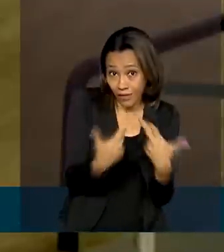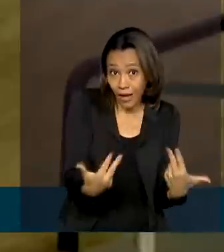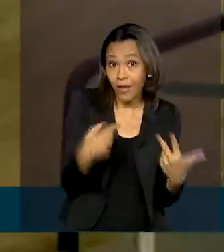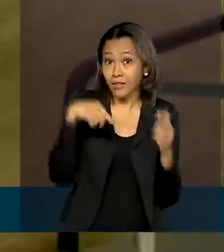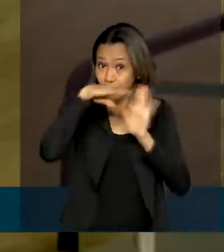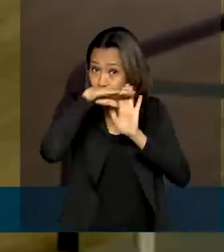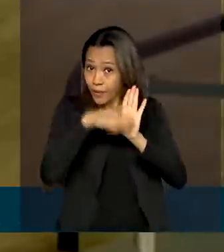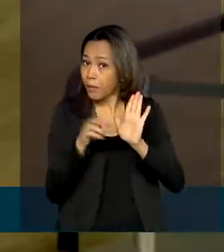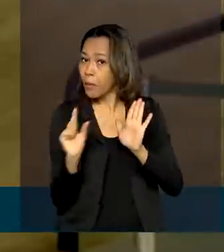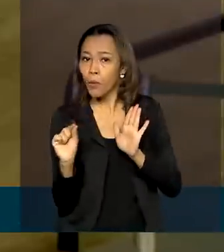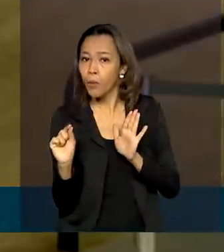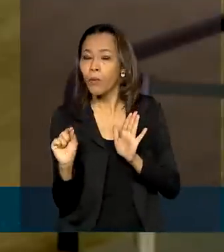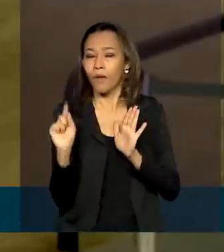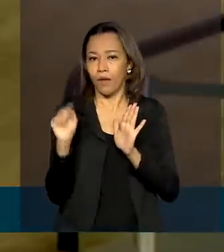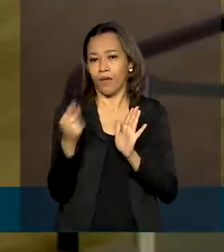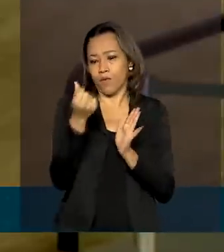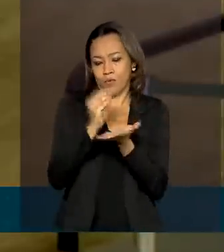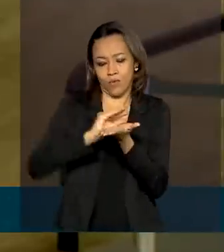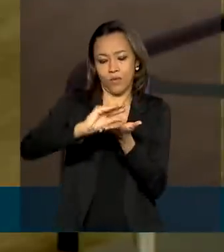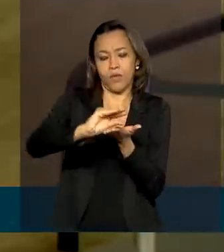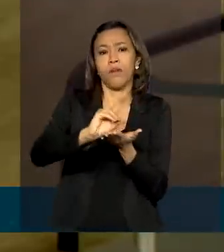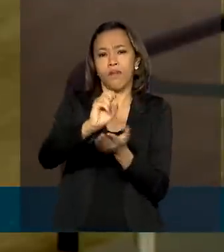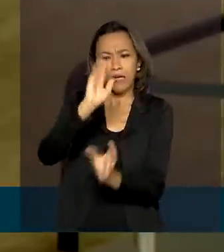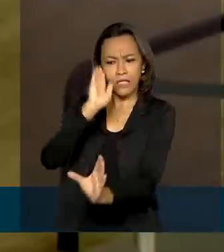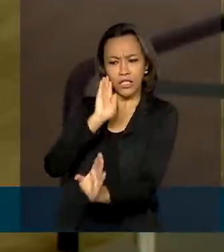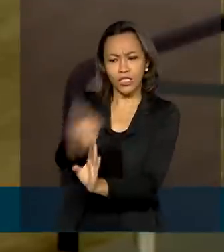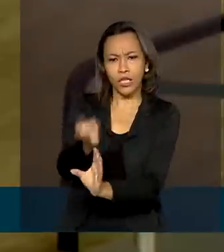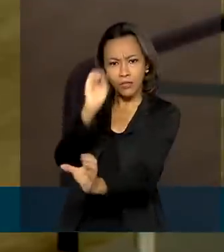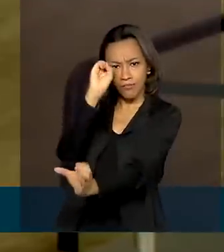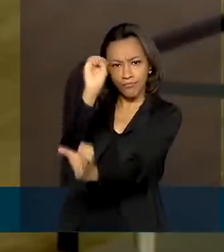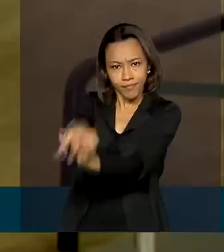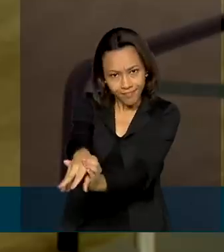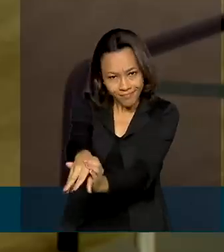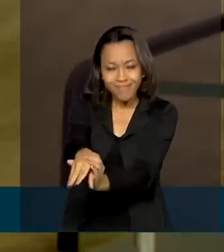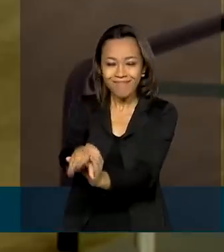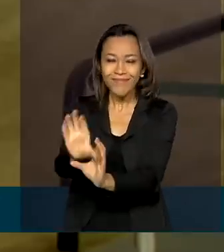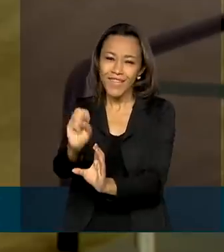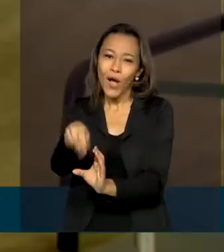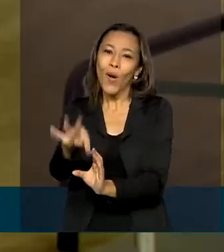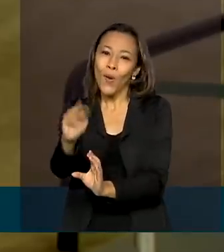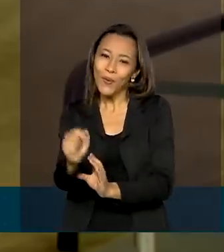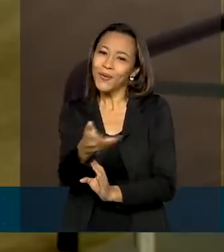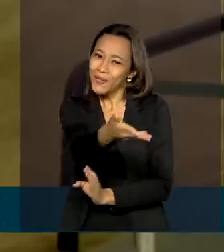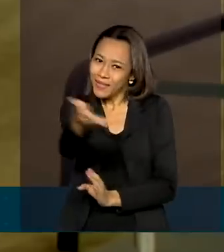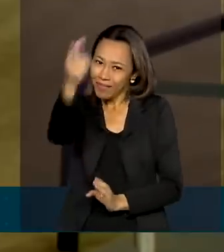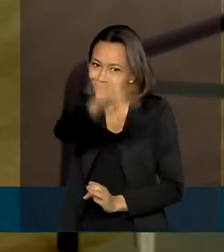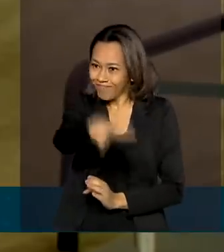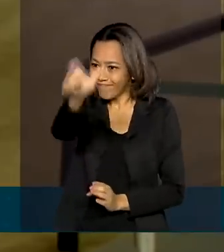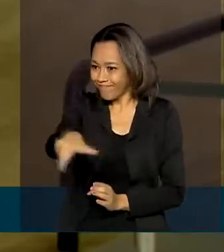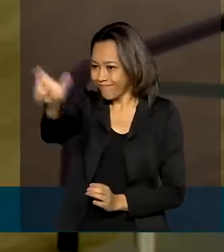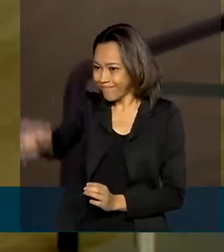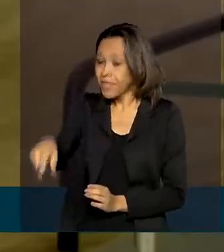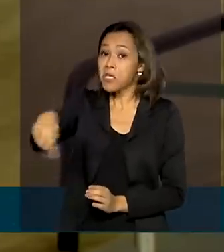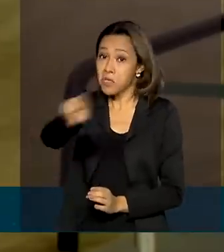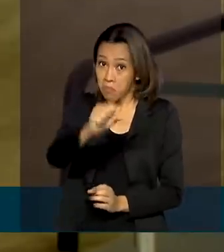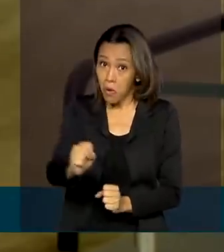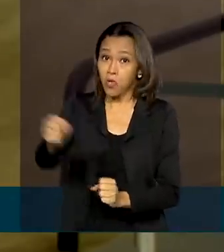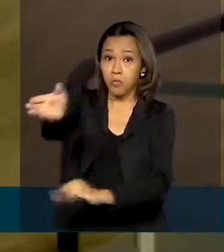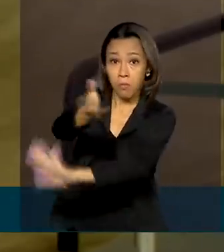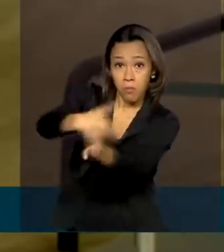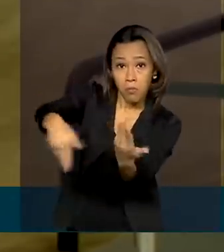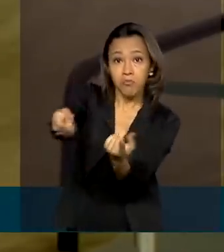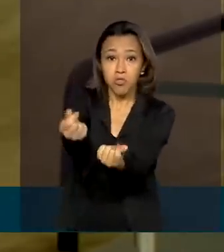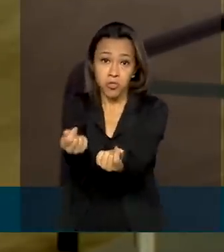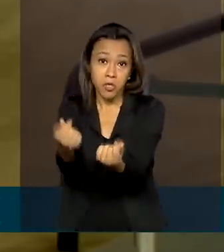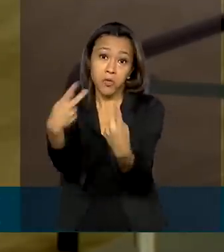do programa é que os recursos serão depositados diretamente na conta do próprio assentado, que poderá movimentar o valor